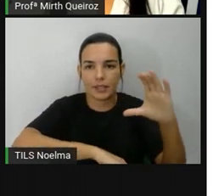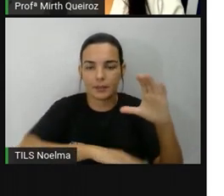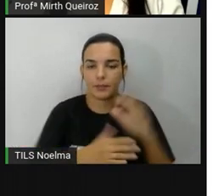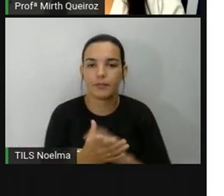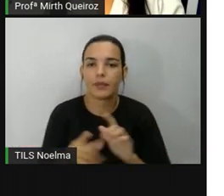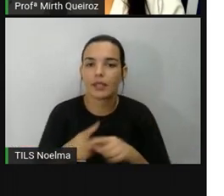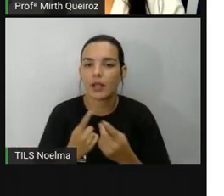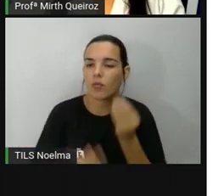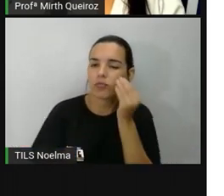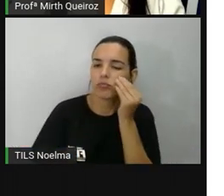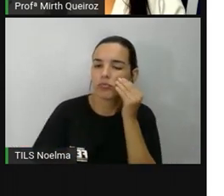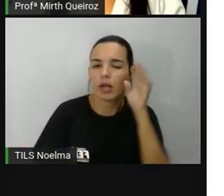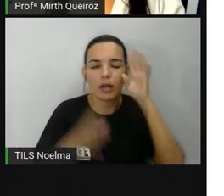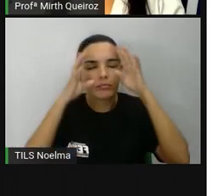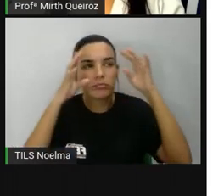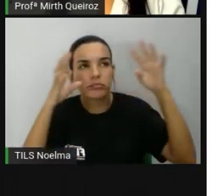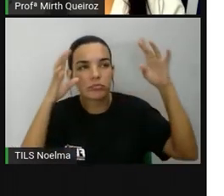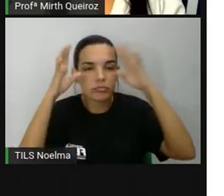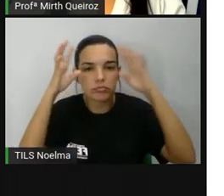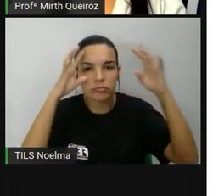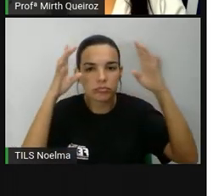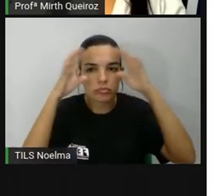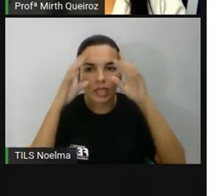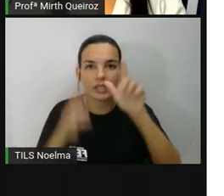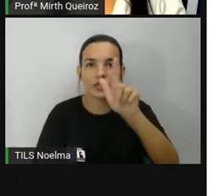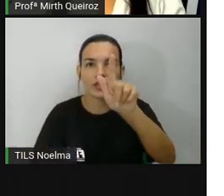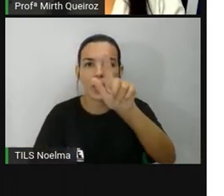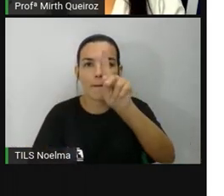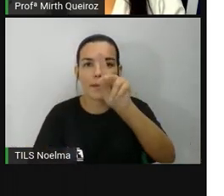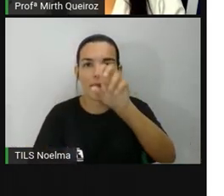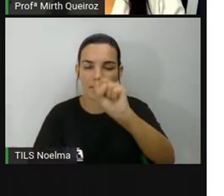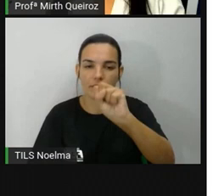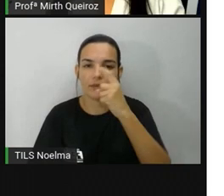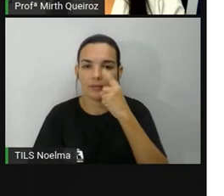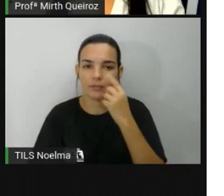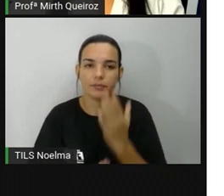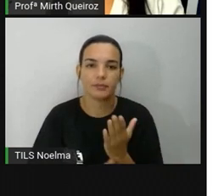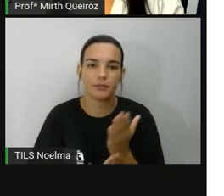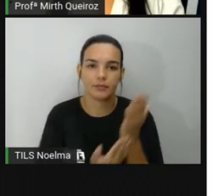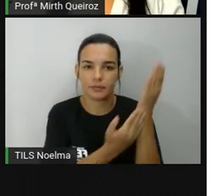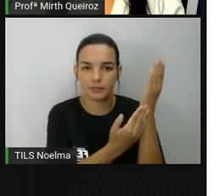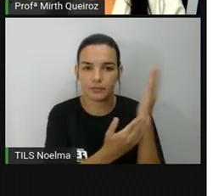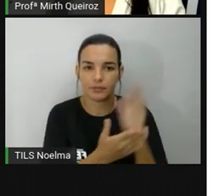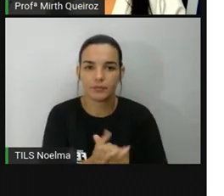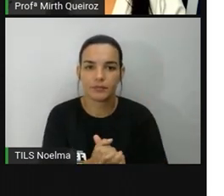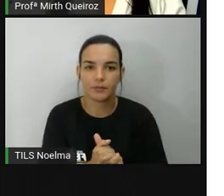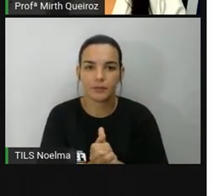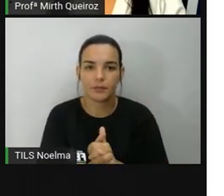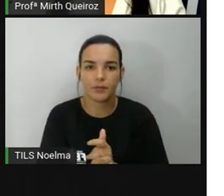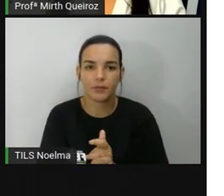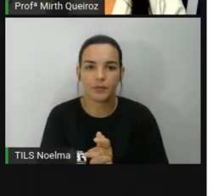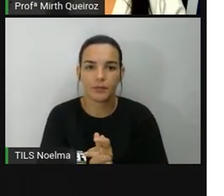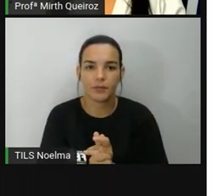esse caminho? Vamos imaginar que nós somos um GPS, certo? Então, como é que a gente iria